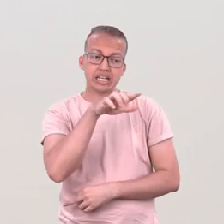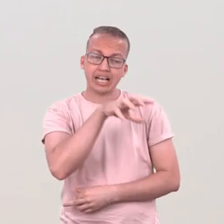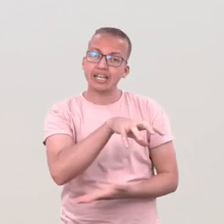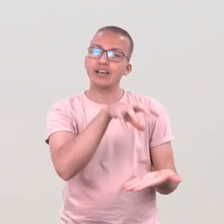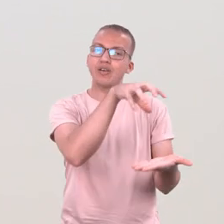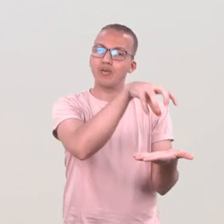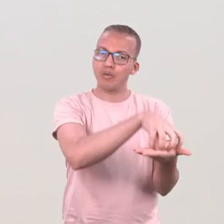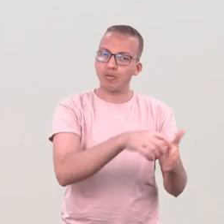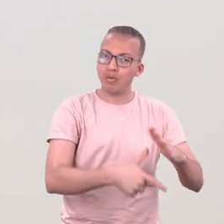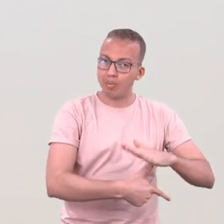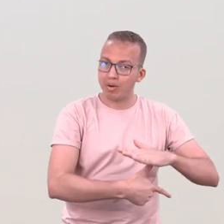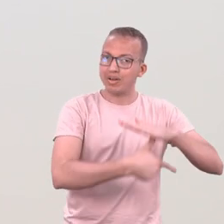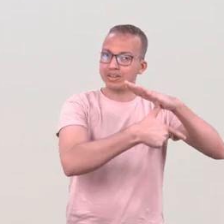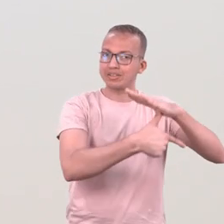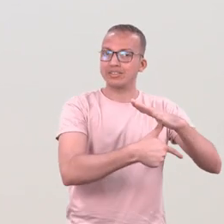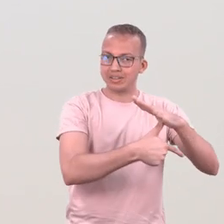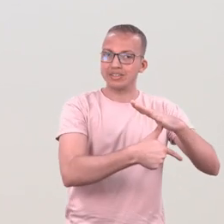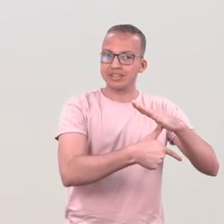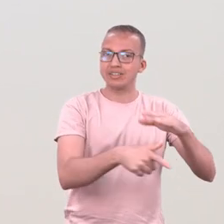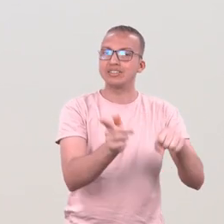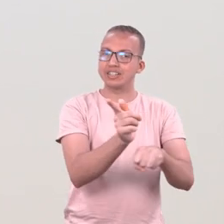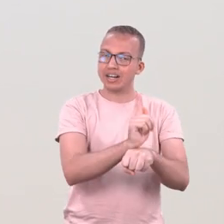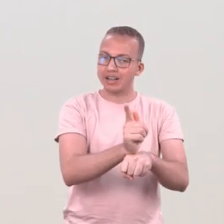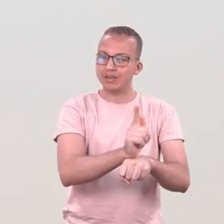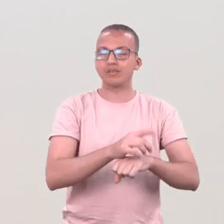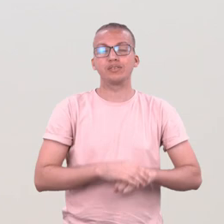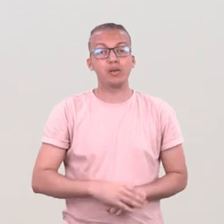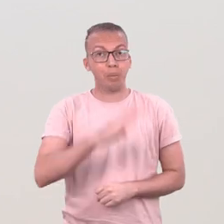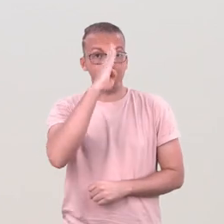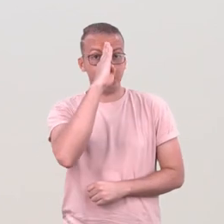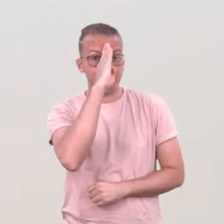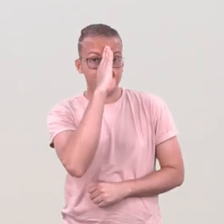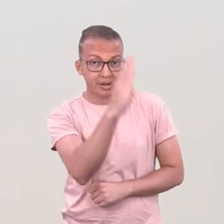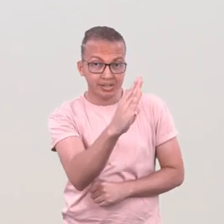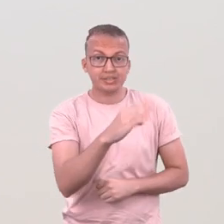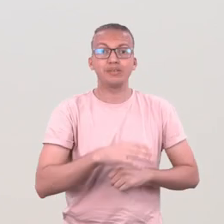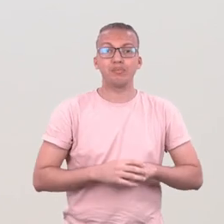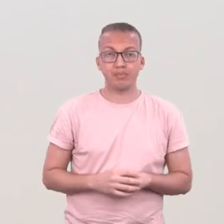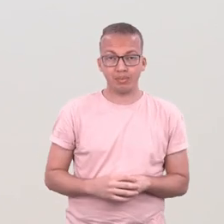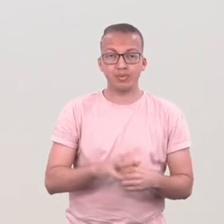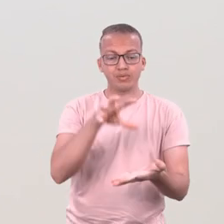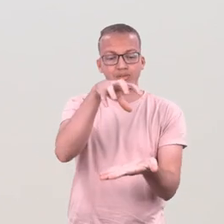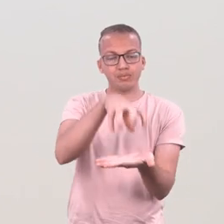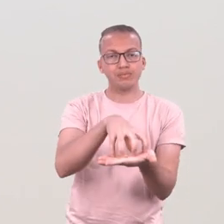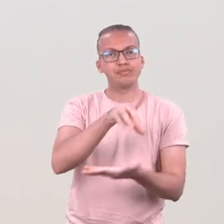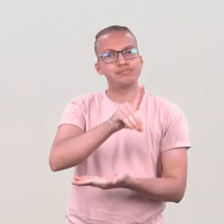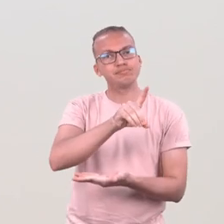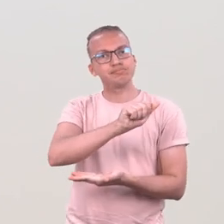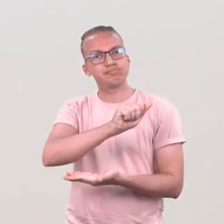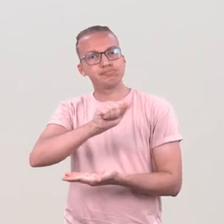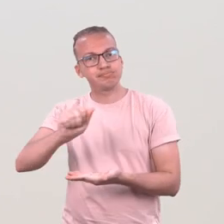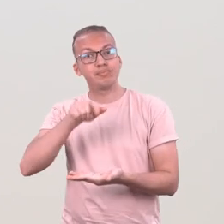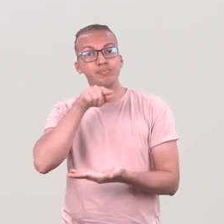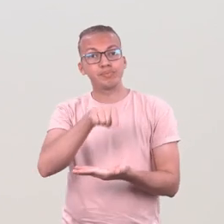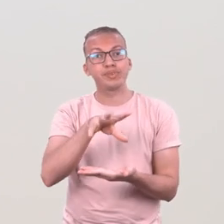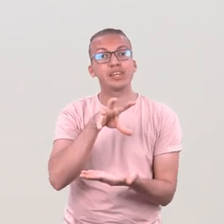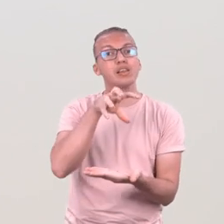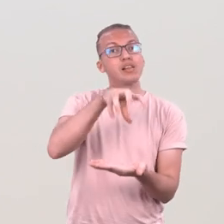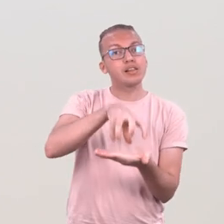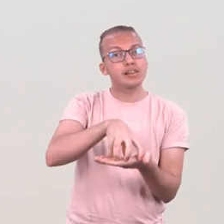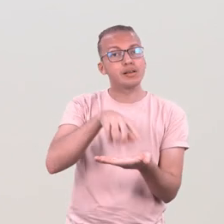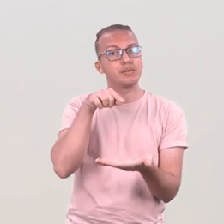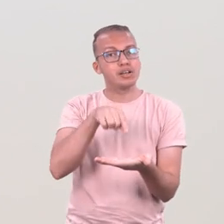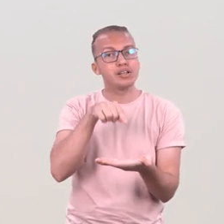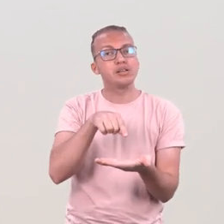graduação, com a Prograde, sobretudo com o nosso DAA, que é o nosso departamento que